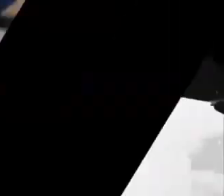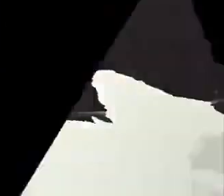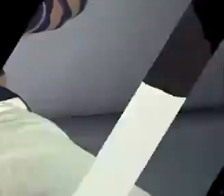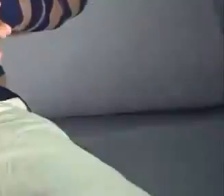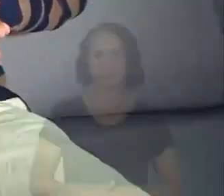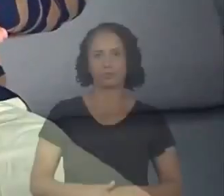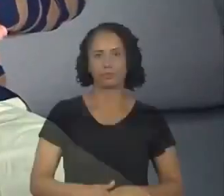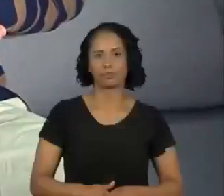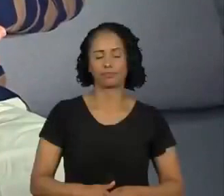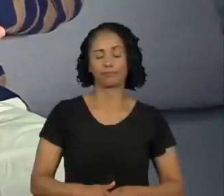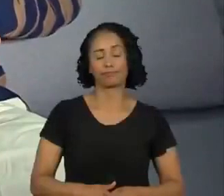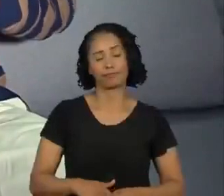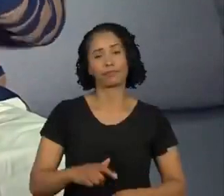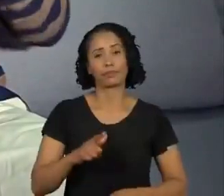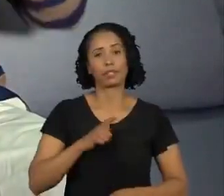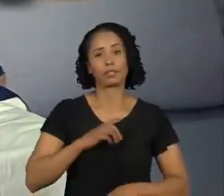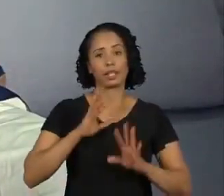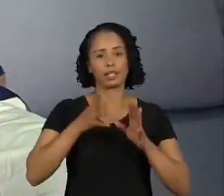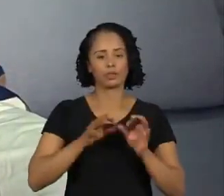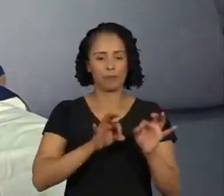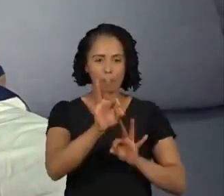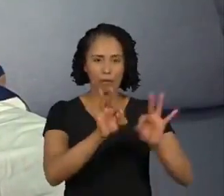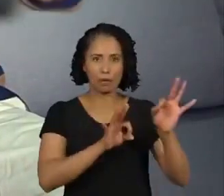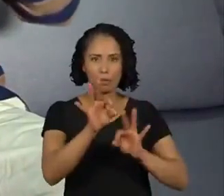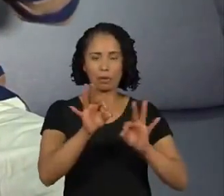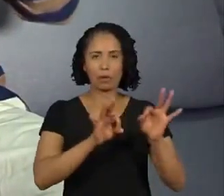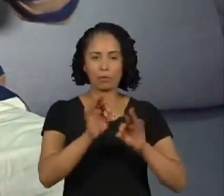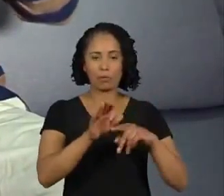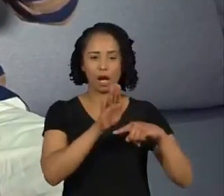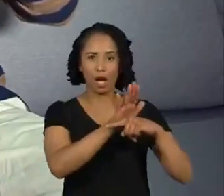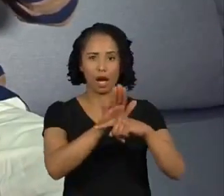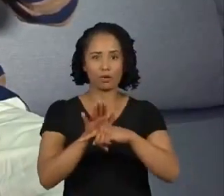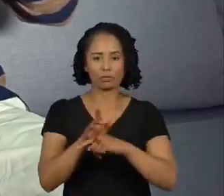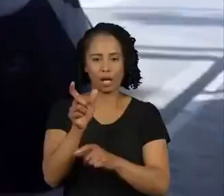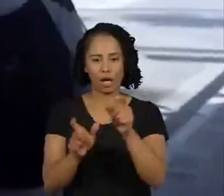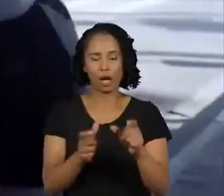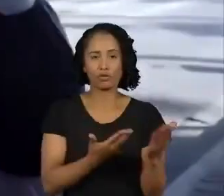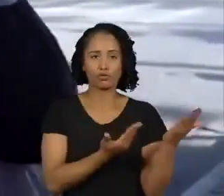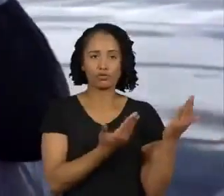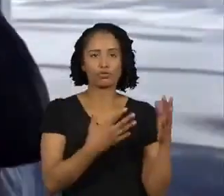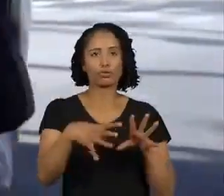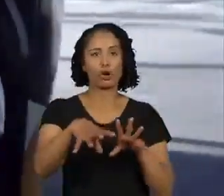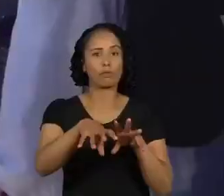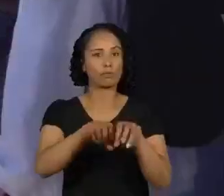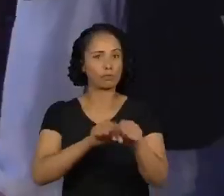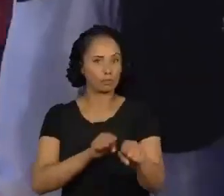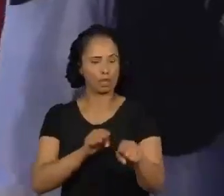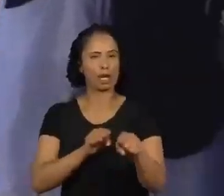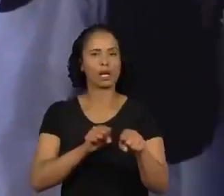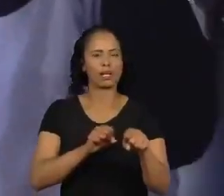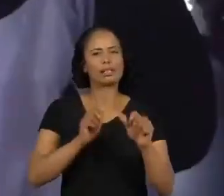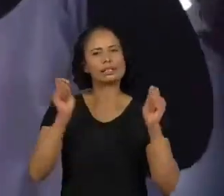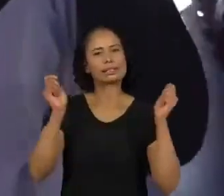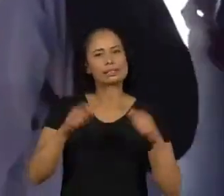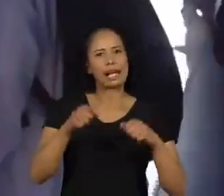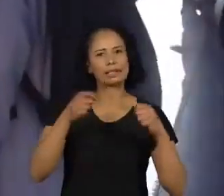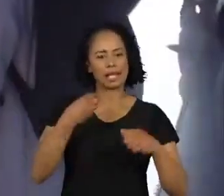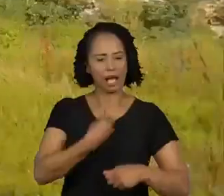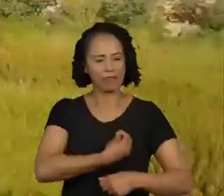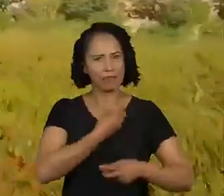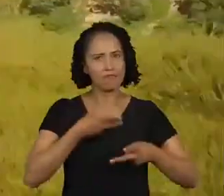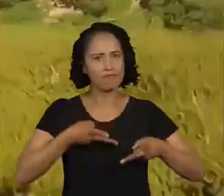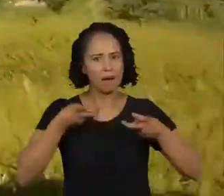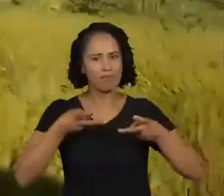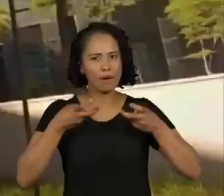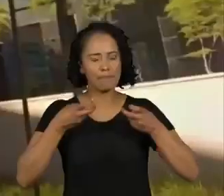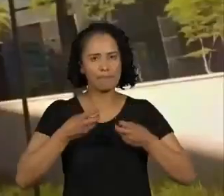A gente tem um programa de formação de jovens, que a gente trabalha toda a questão socioemocional desse jovem para encontrar a vocação dele, para ele entender quais são as